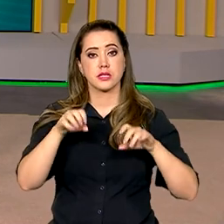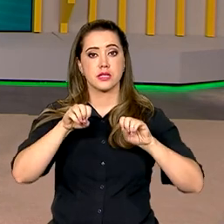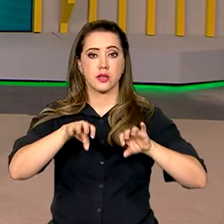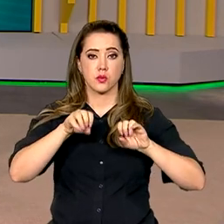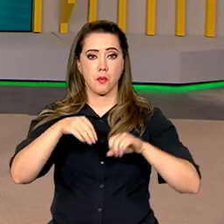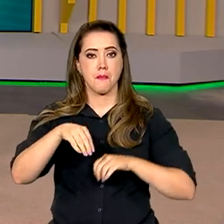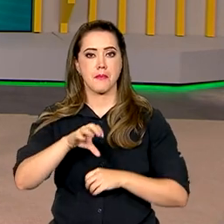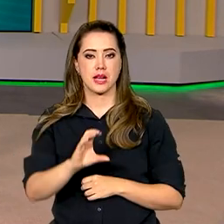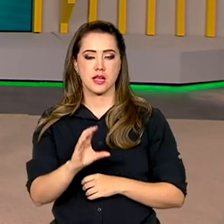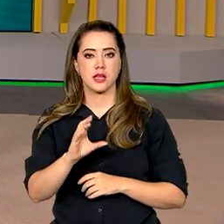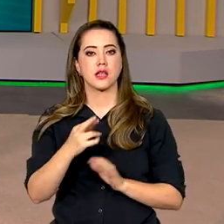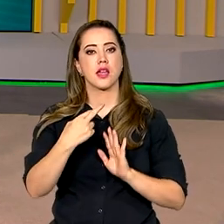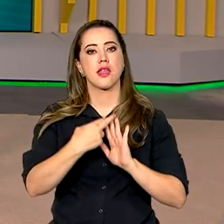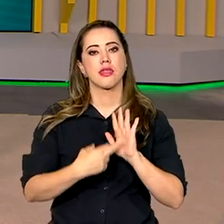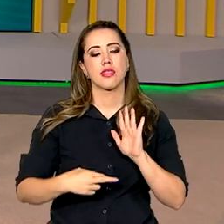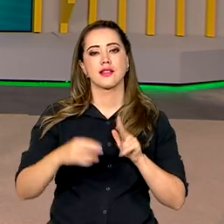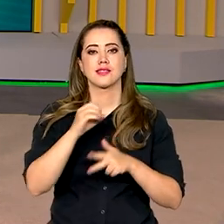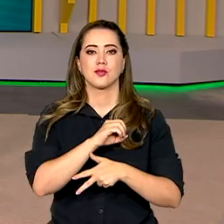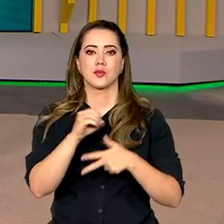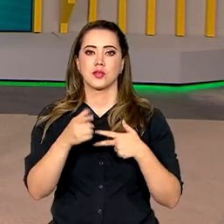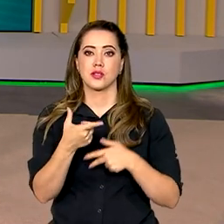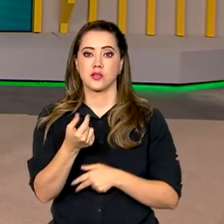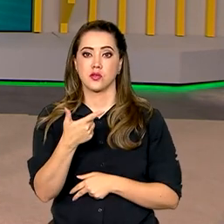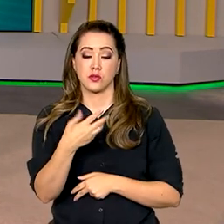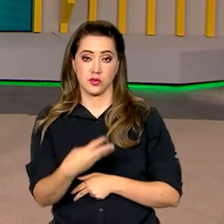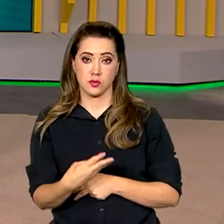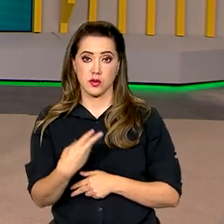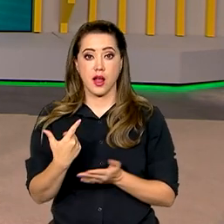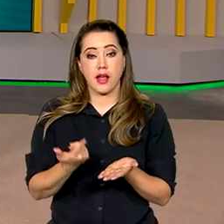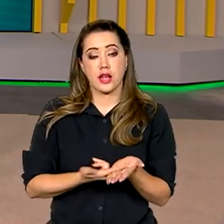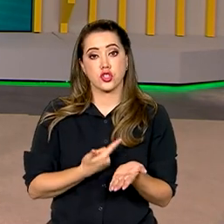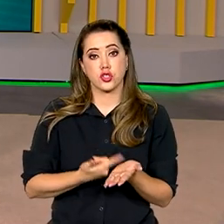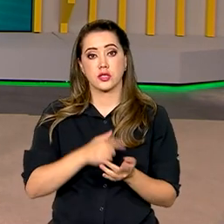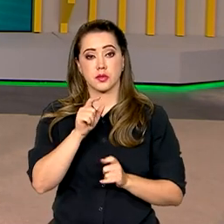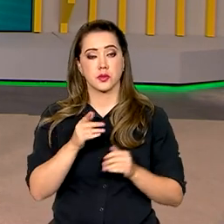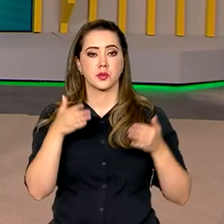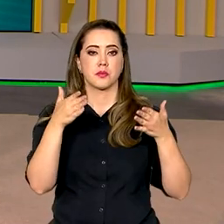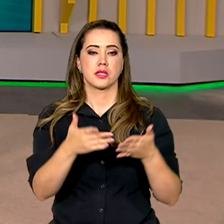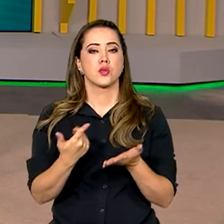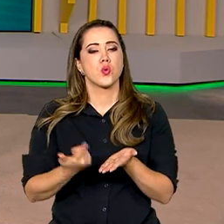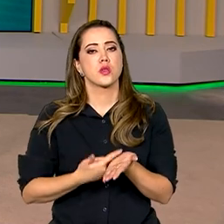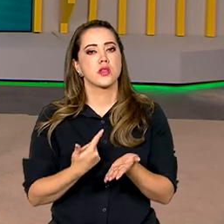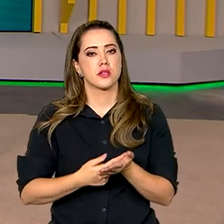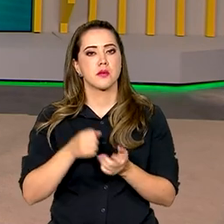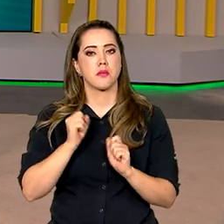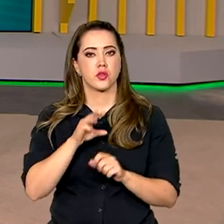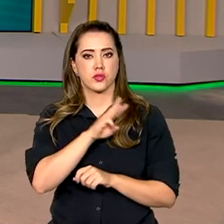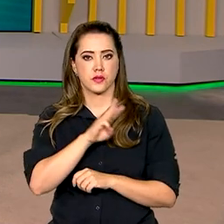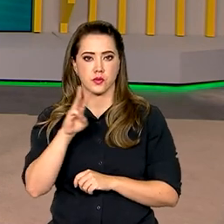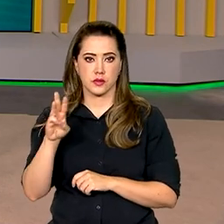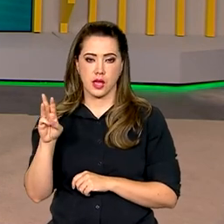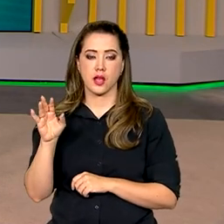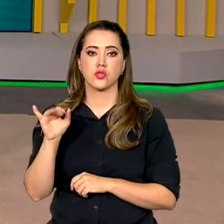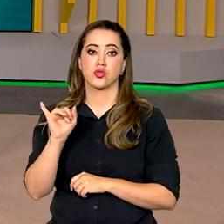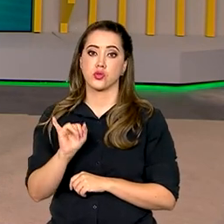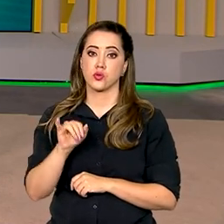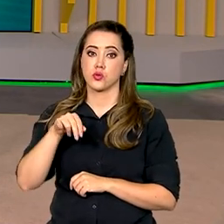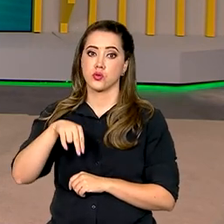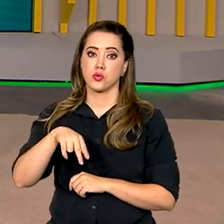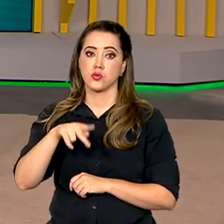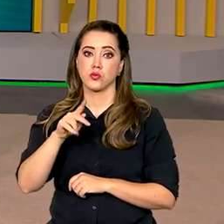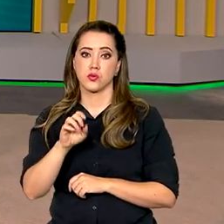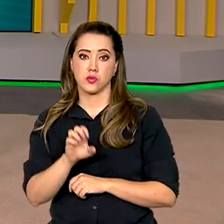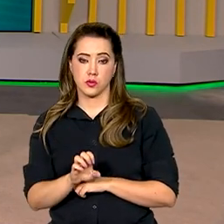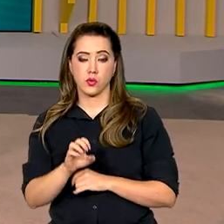de lançar o Redação do Enem 2023, a cartilha do participante. O guia está disponível no portal do Instituto Nacional de